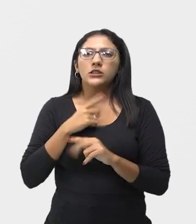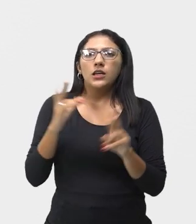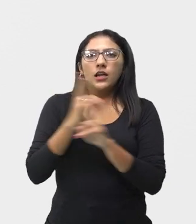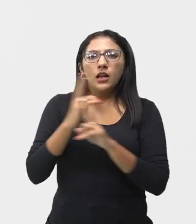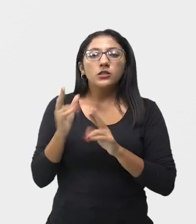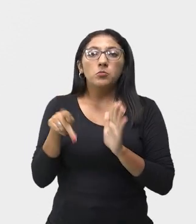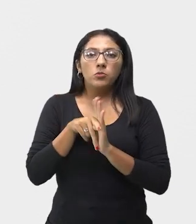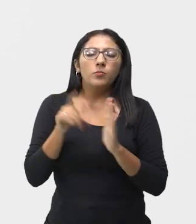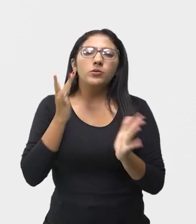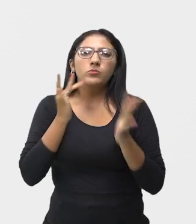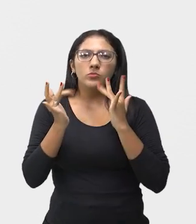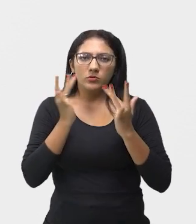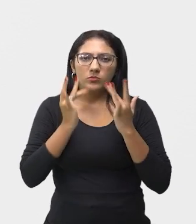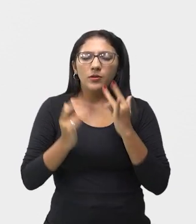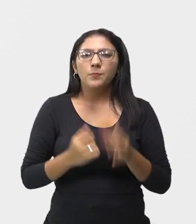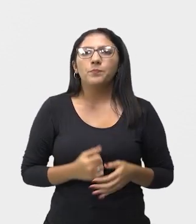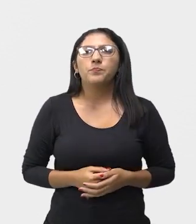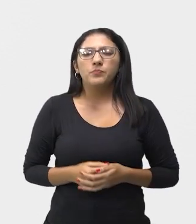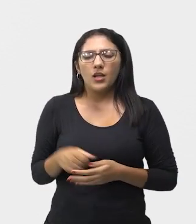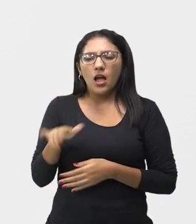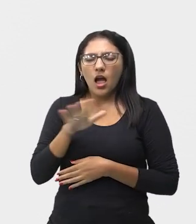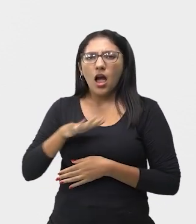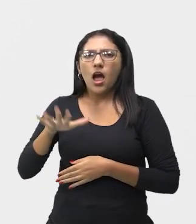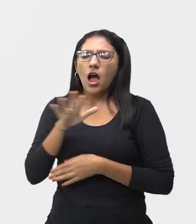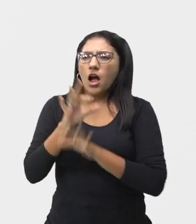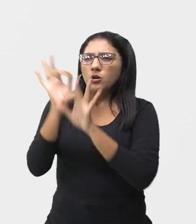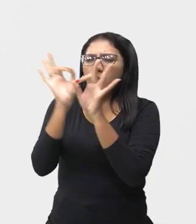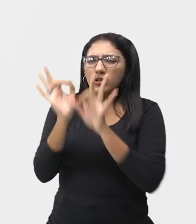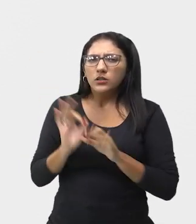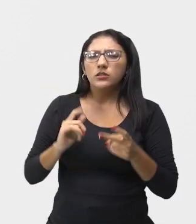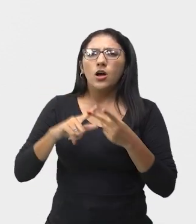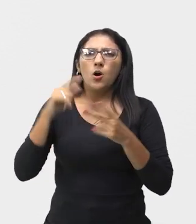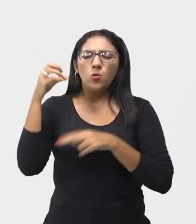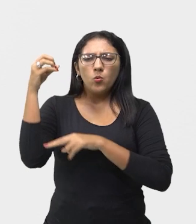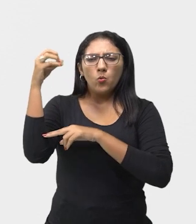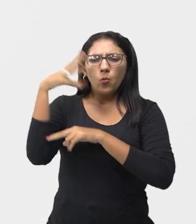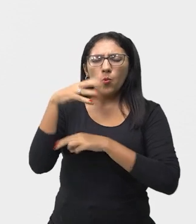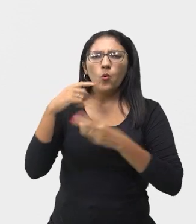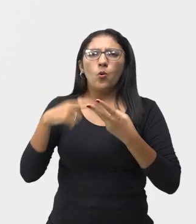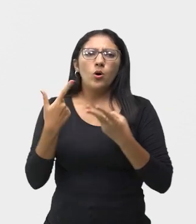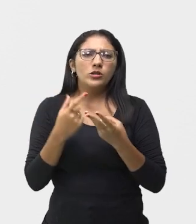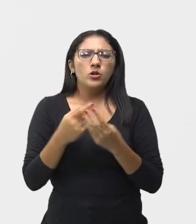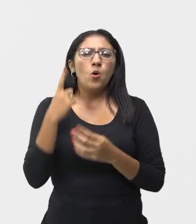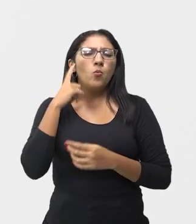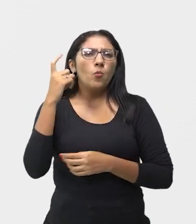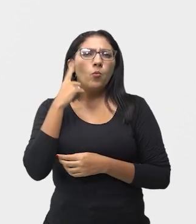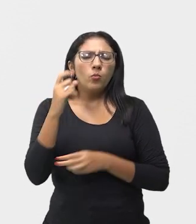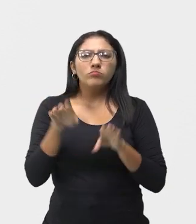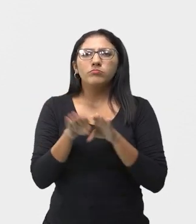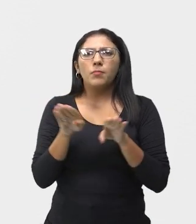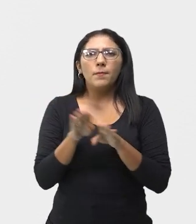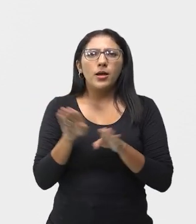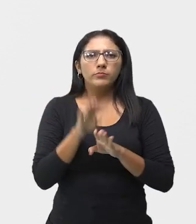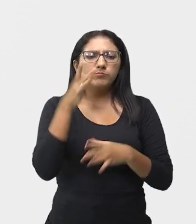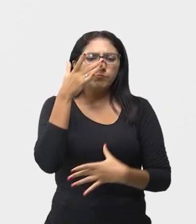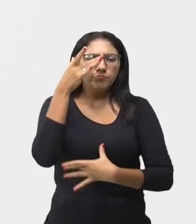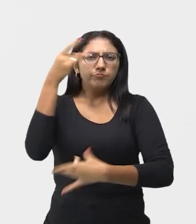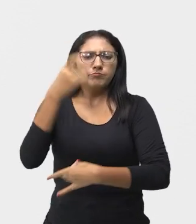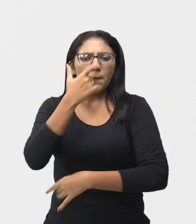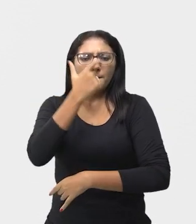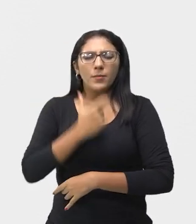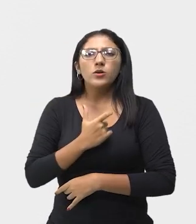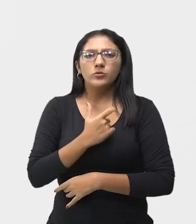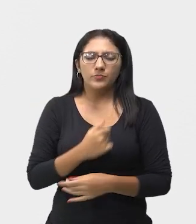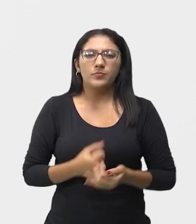encenação teatral. A cenografia, o figurino, a iluminação, a sonoplastia e a interpretação. A gente vai